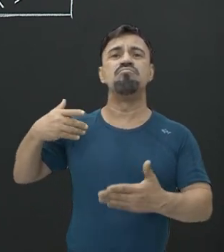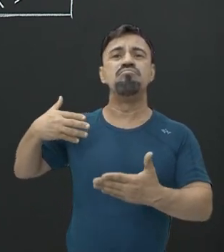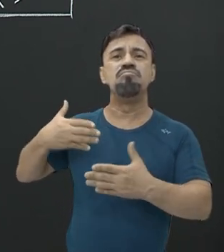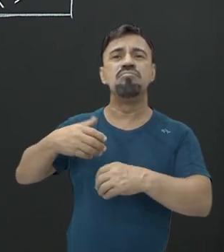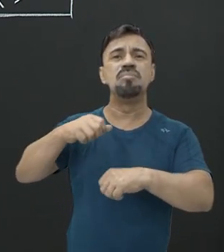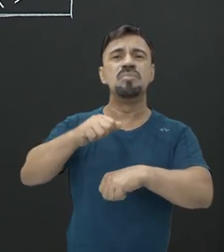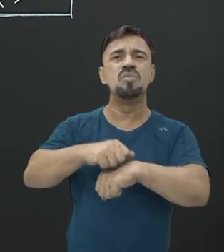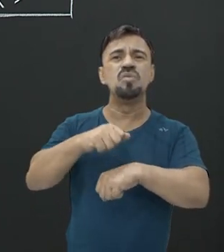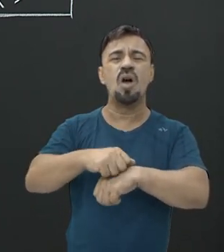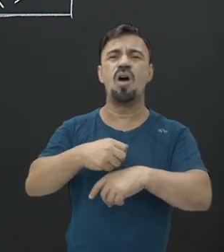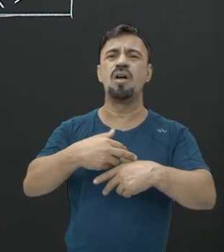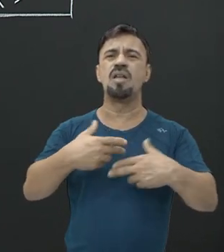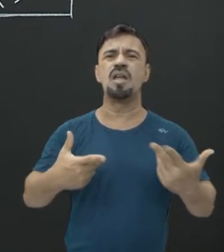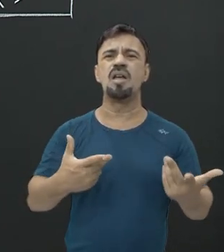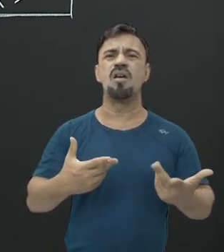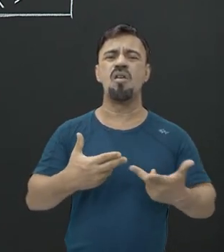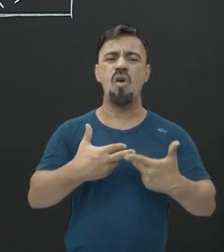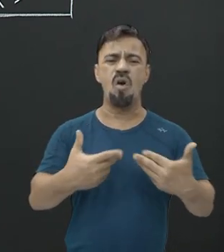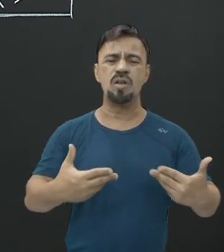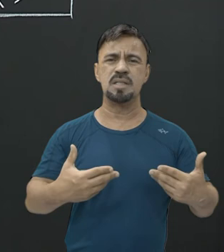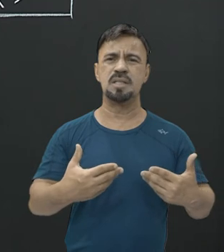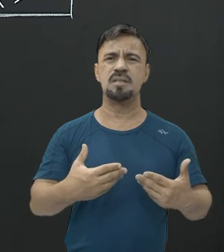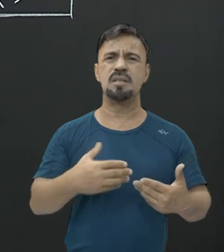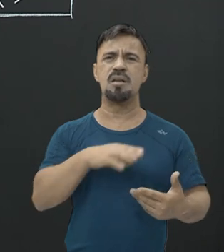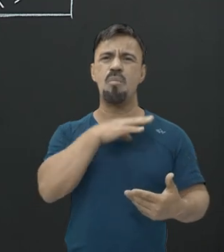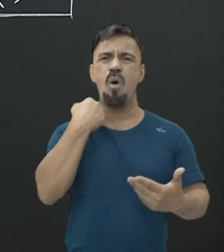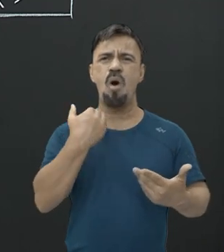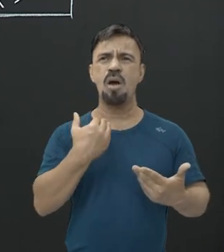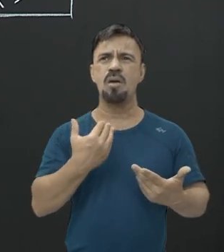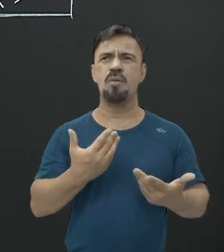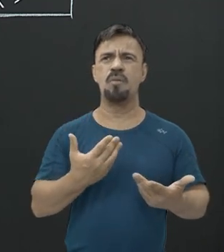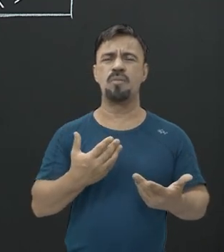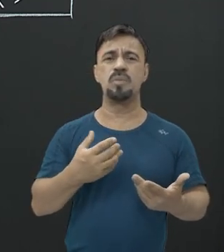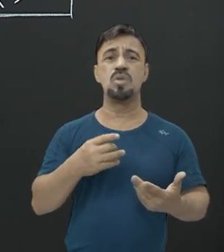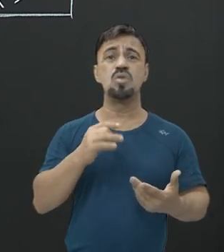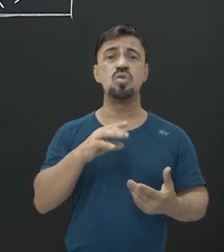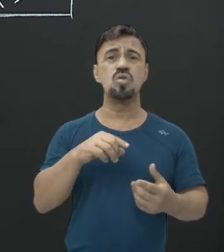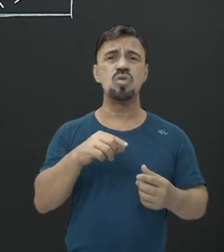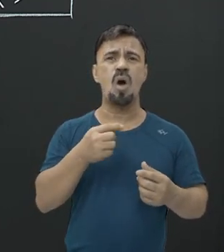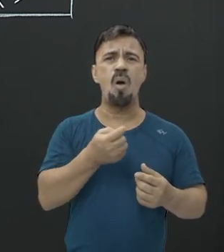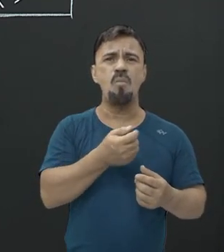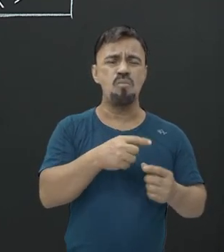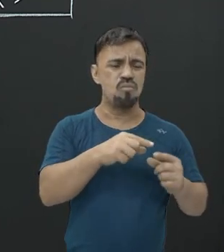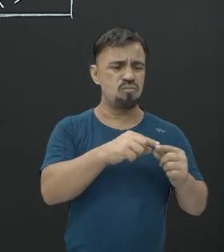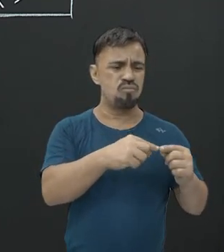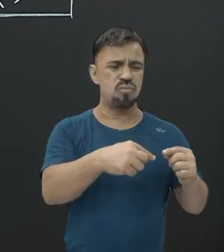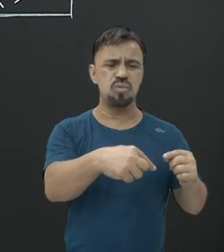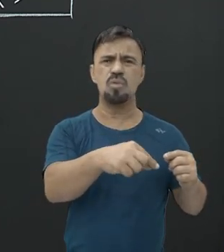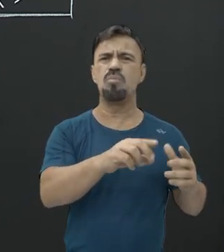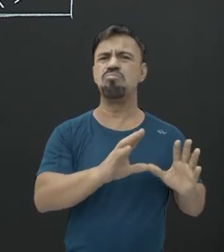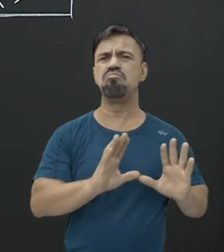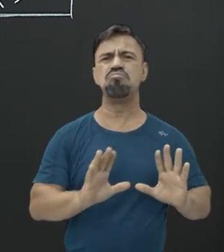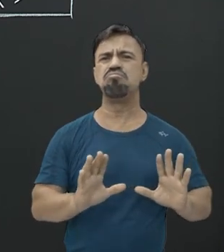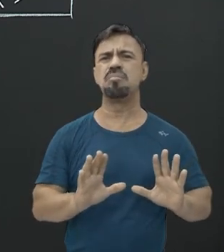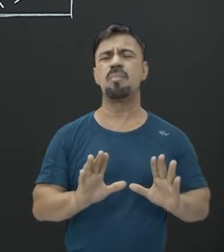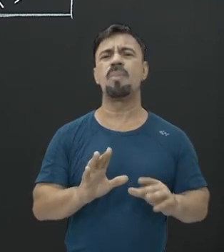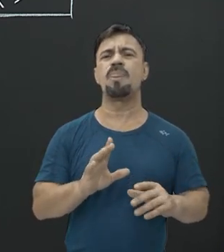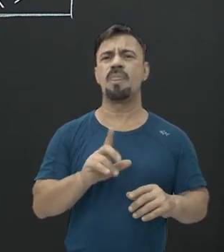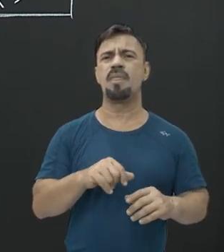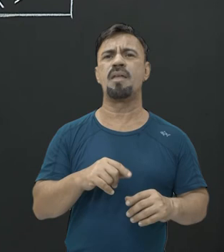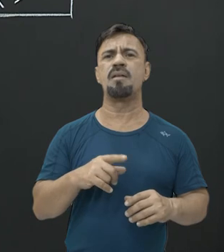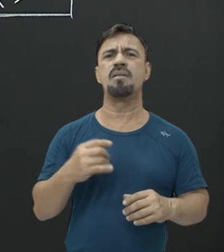algo que sobrou, que não é o indivíduo todo. Eu tenho ali só uma marca. Isso é válido? É válido. E a